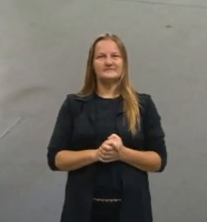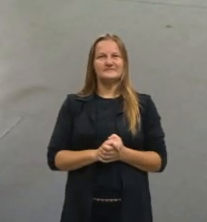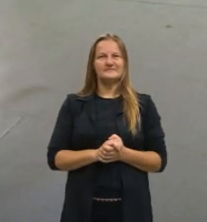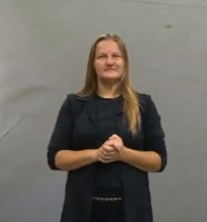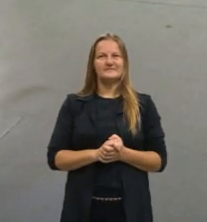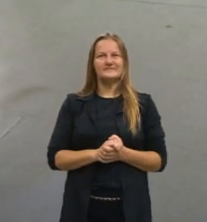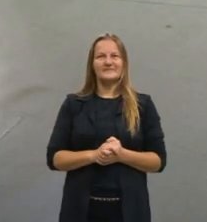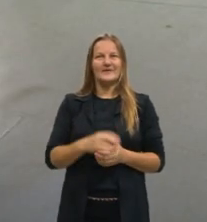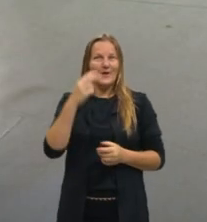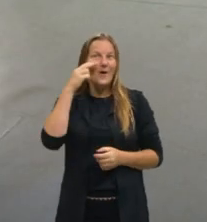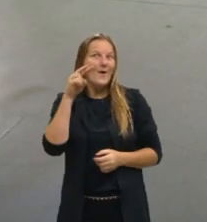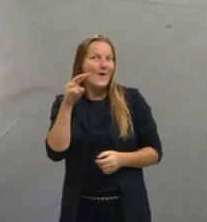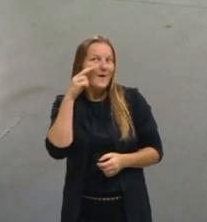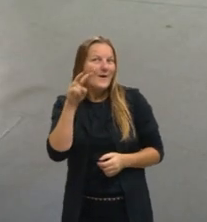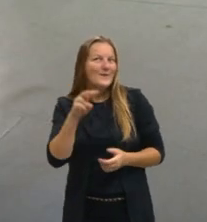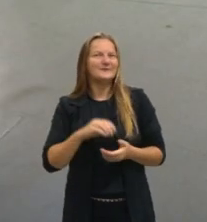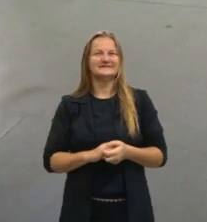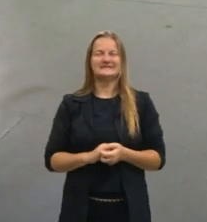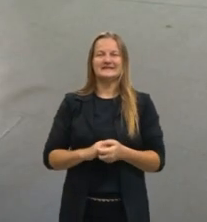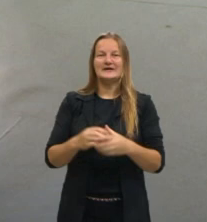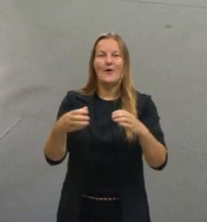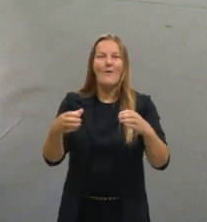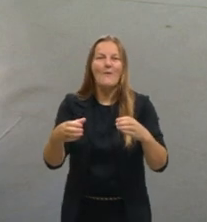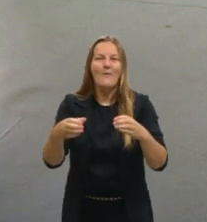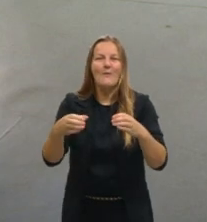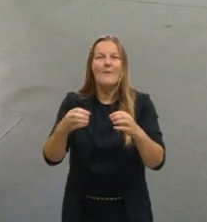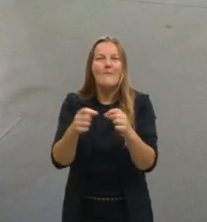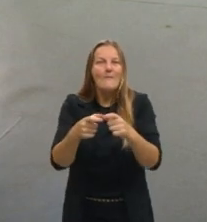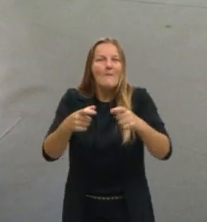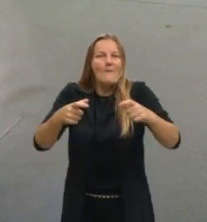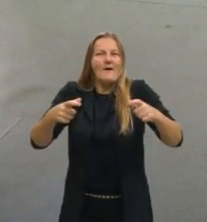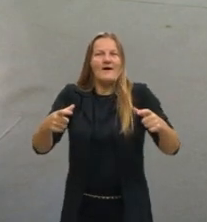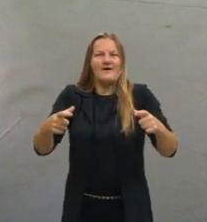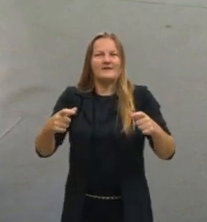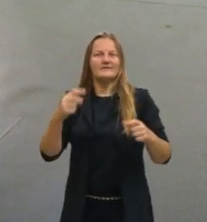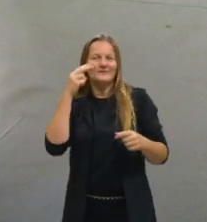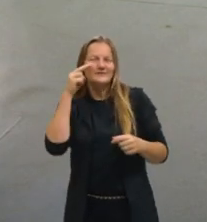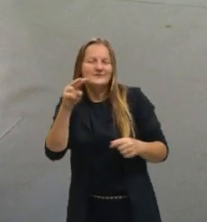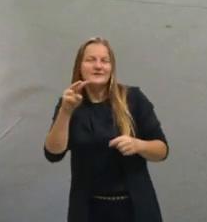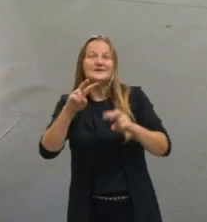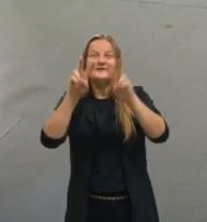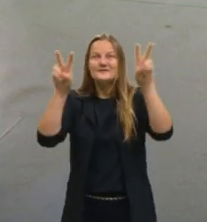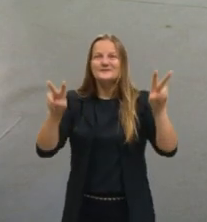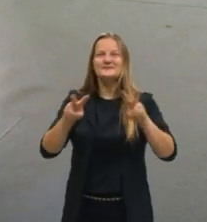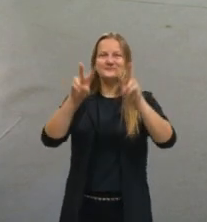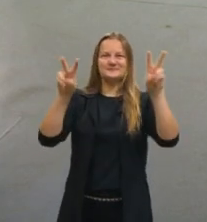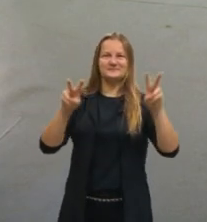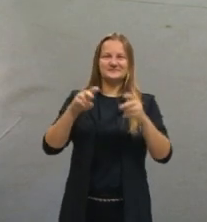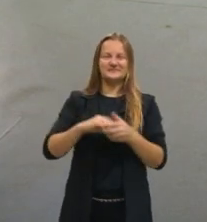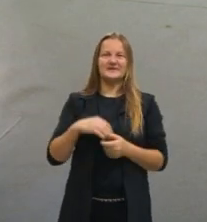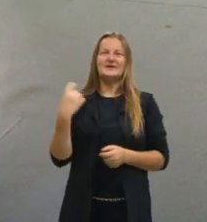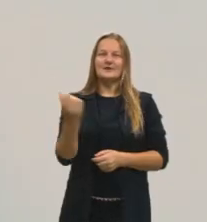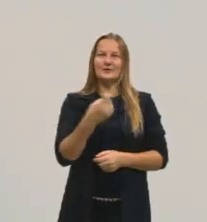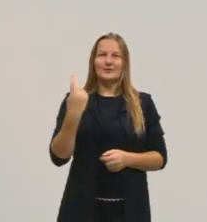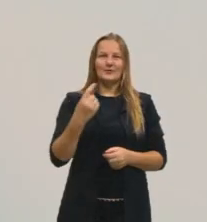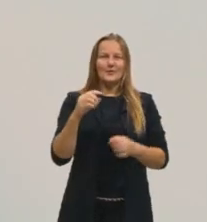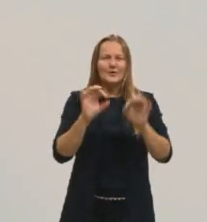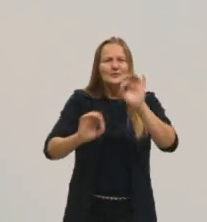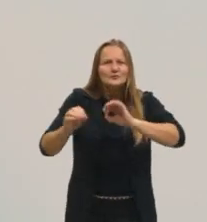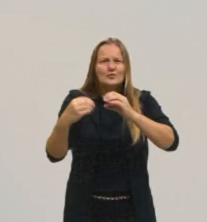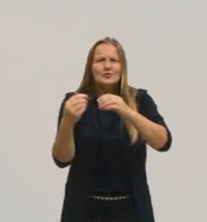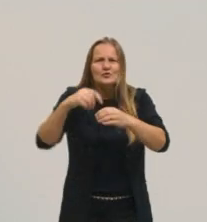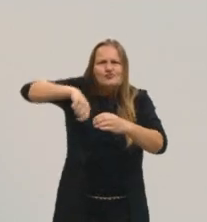Vocês vão colocar aqui, eu coloquei num recipiente um pouco maior para vocês conseguirem visualizar. Nós vamos agitar essa